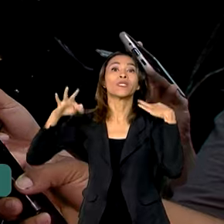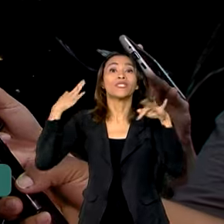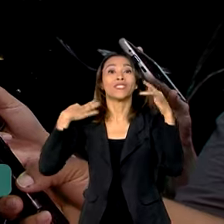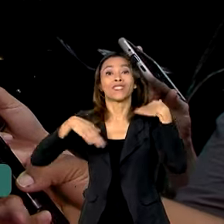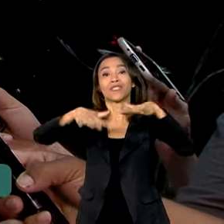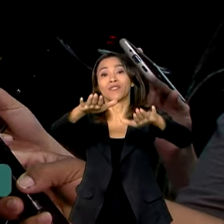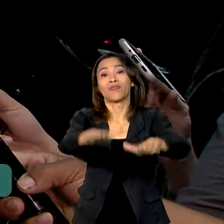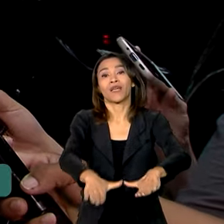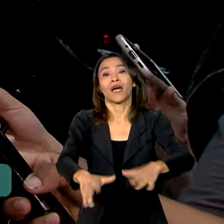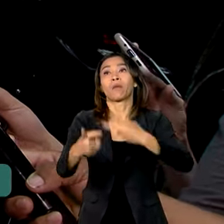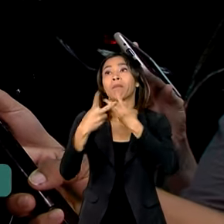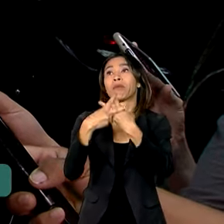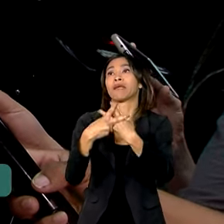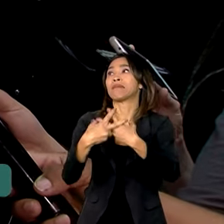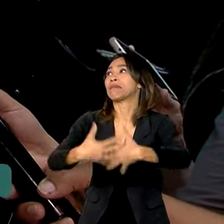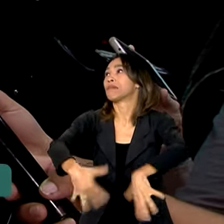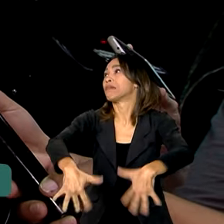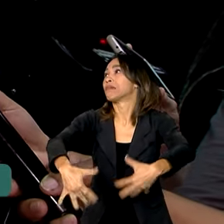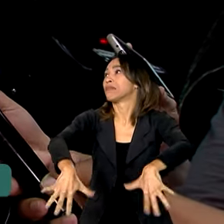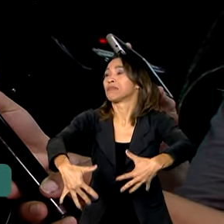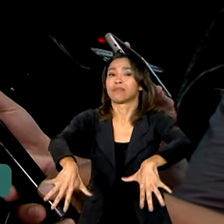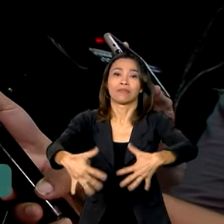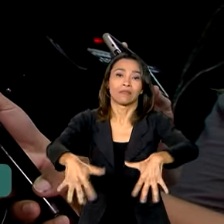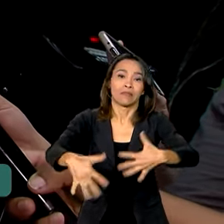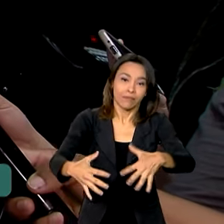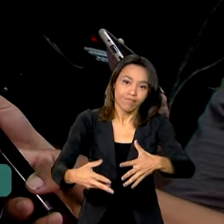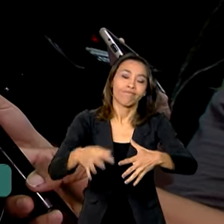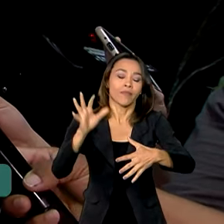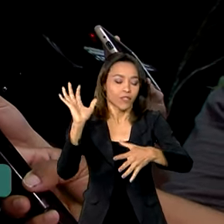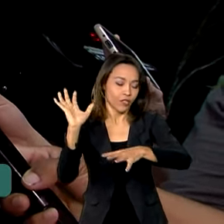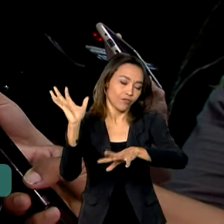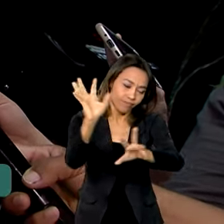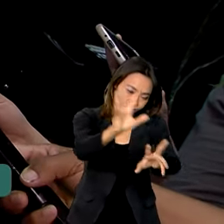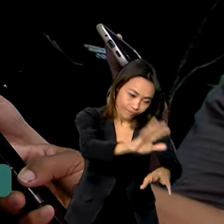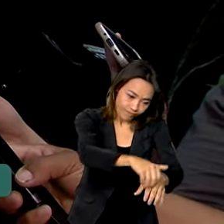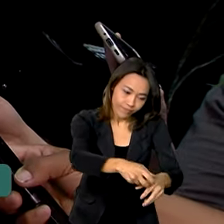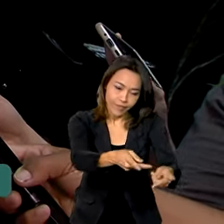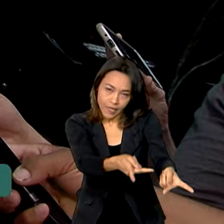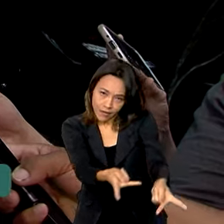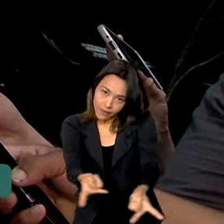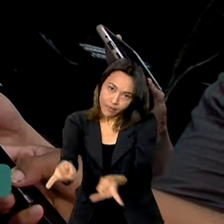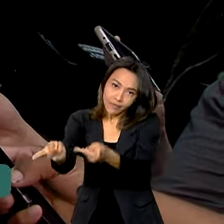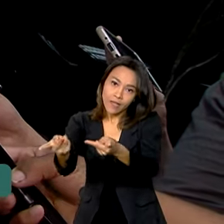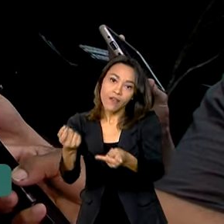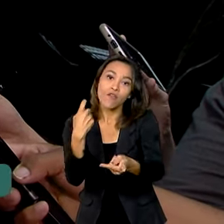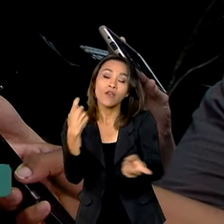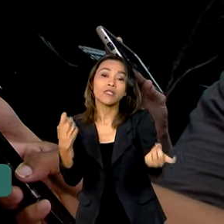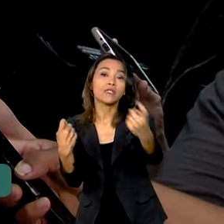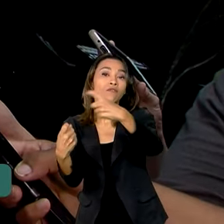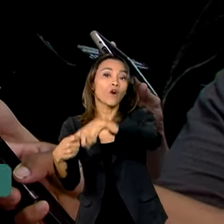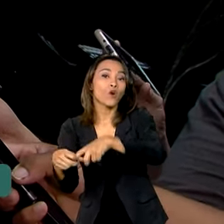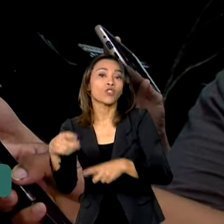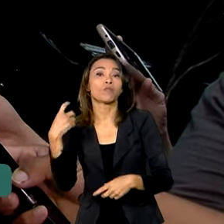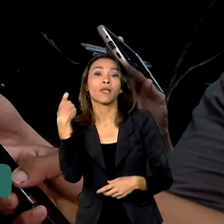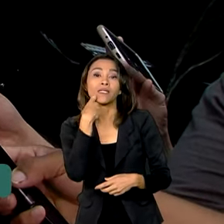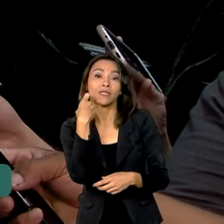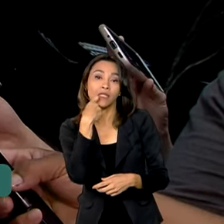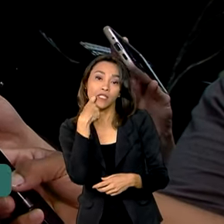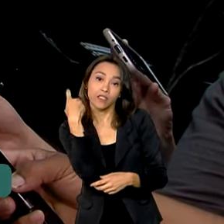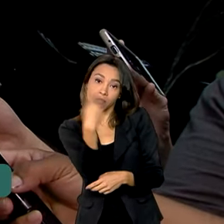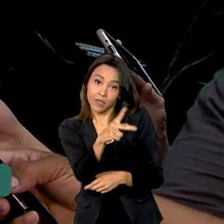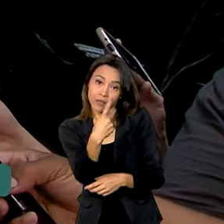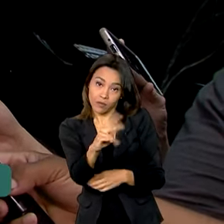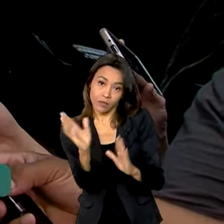ficaram lá presos, que estavam fazendo turistas. A gente espera que eles voltem na sexta-feira para os seus destinos